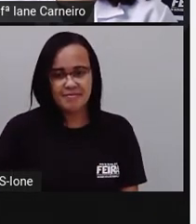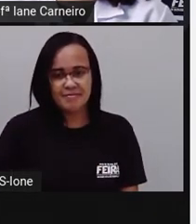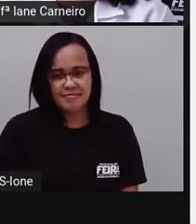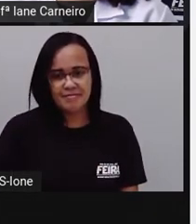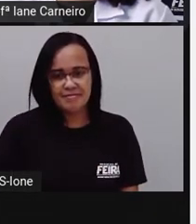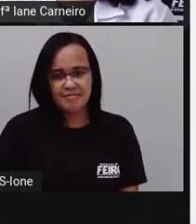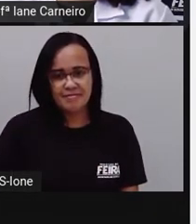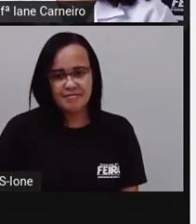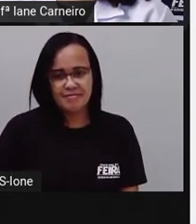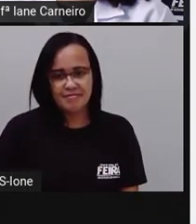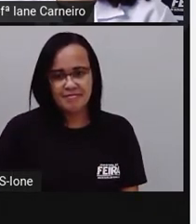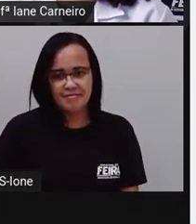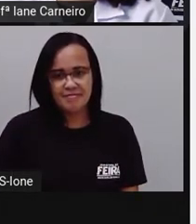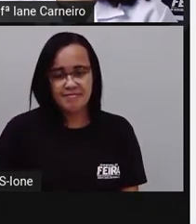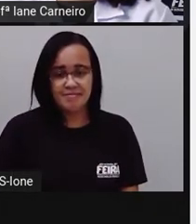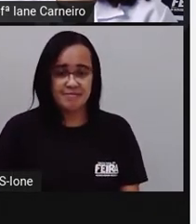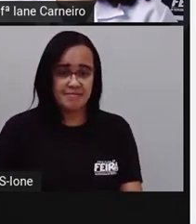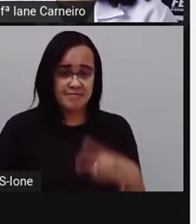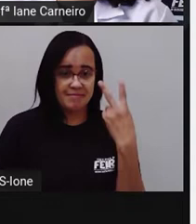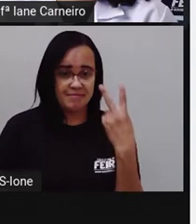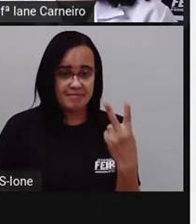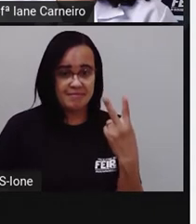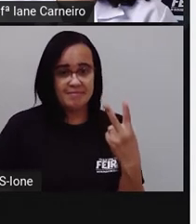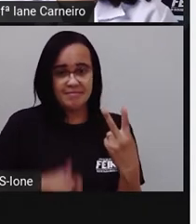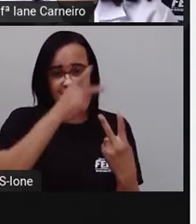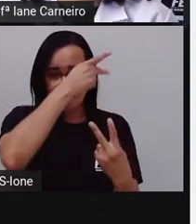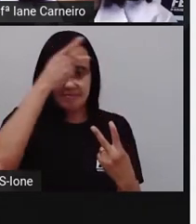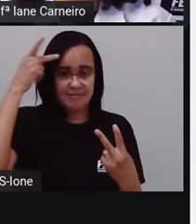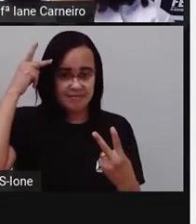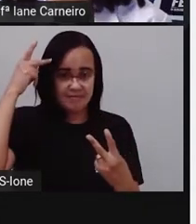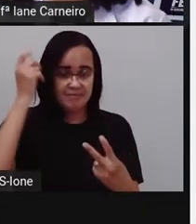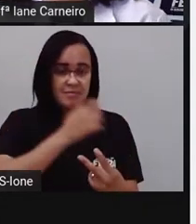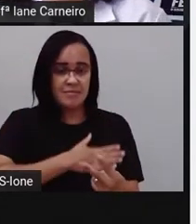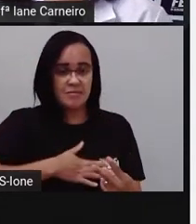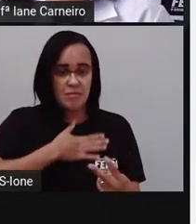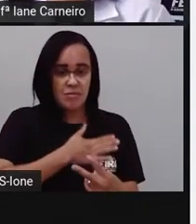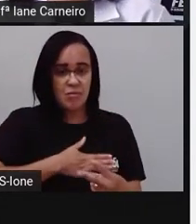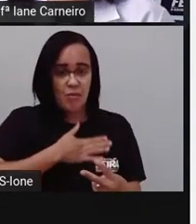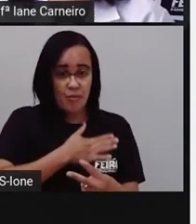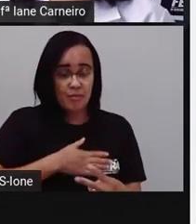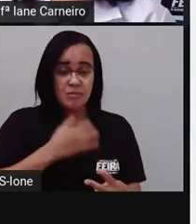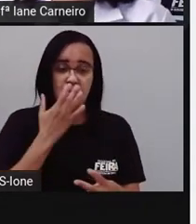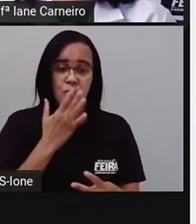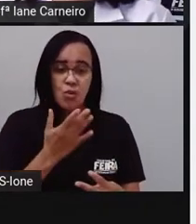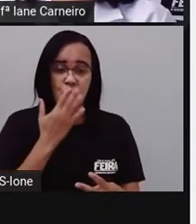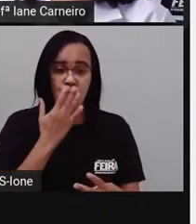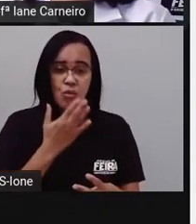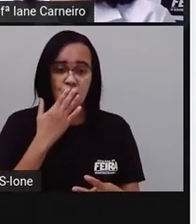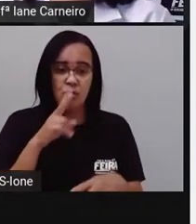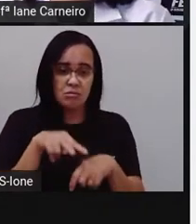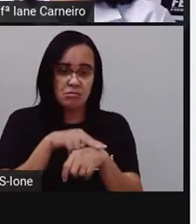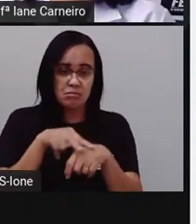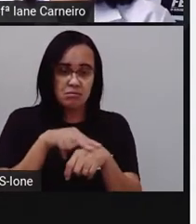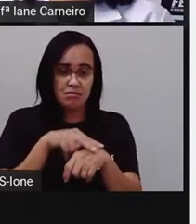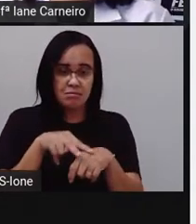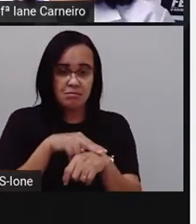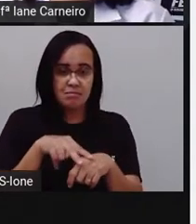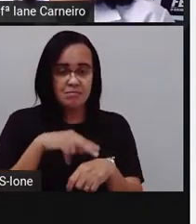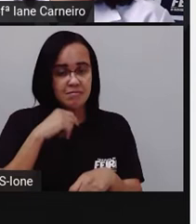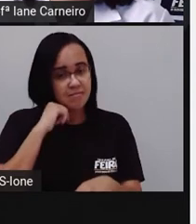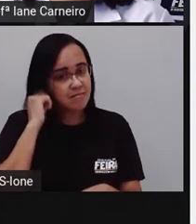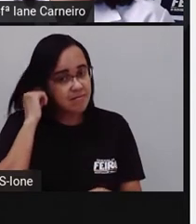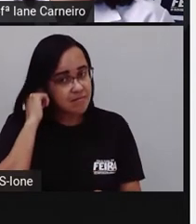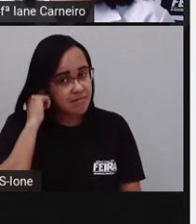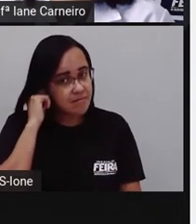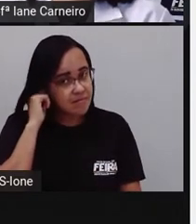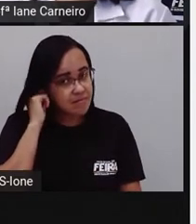Vou colocar aqui, ó. Duas pessoas gostam da cor verde. Quantas pessoas gostam